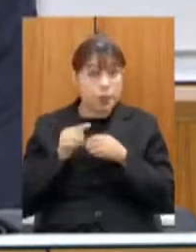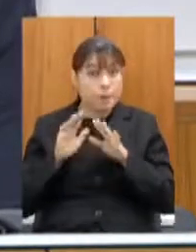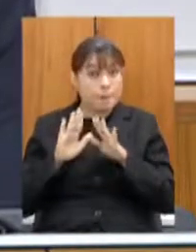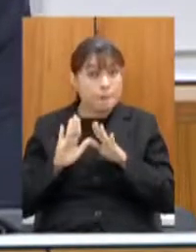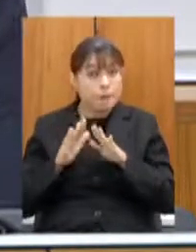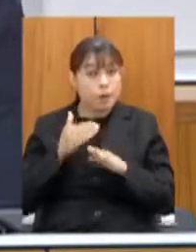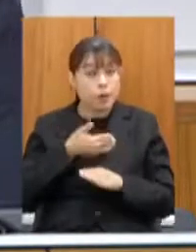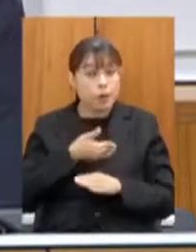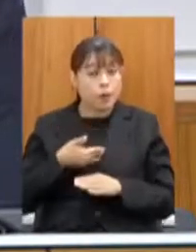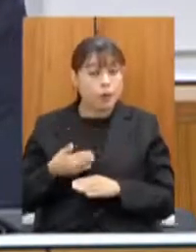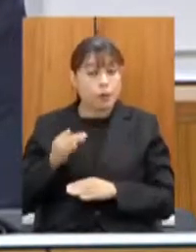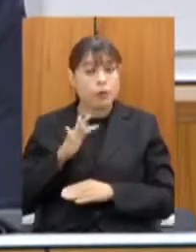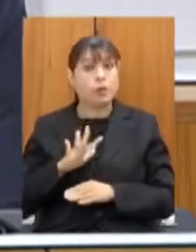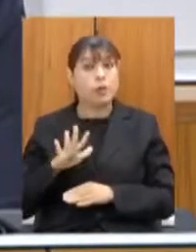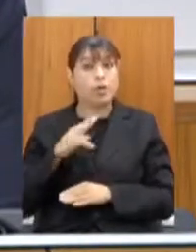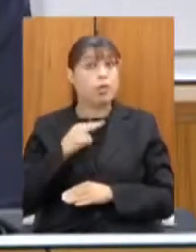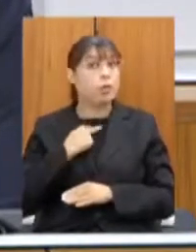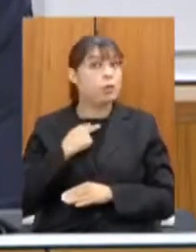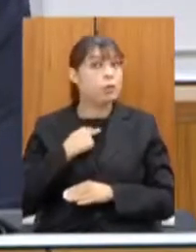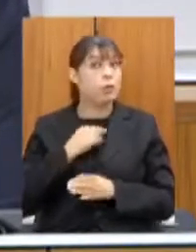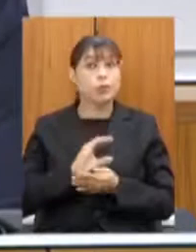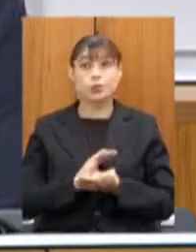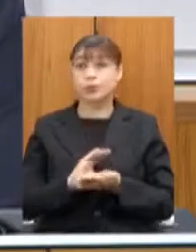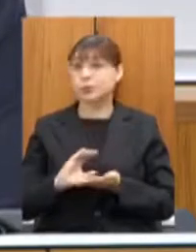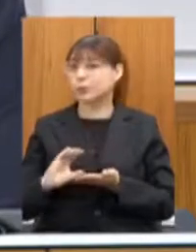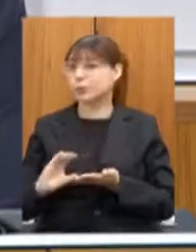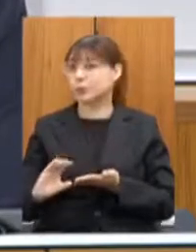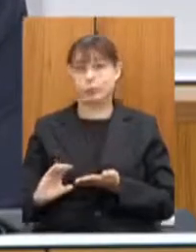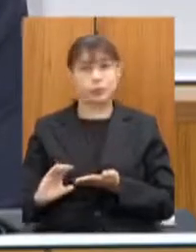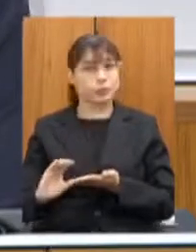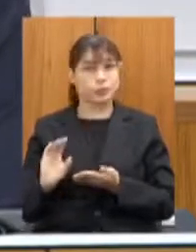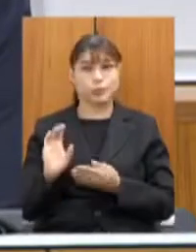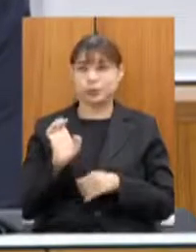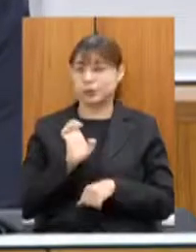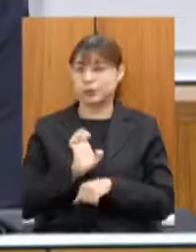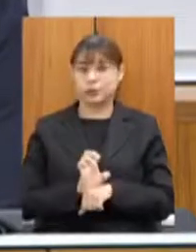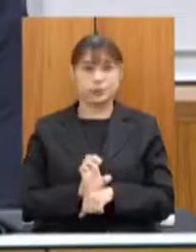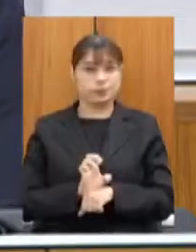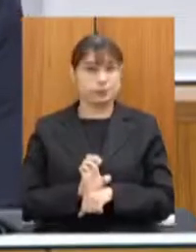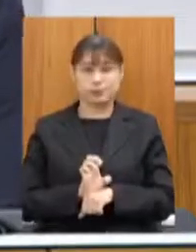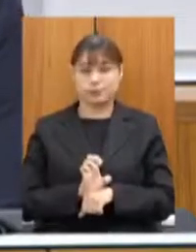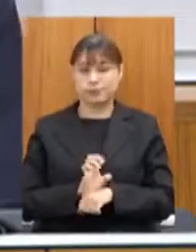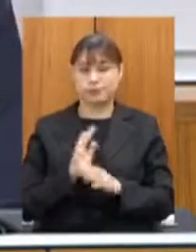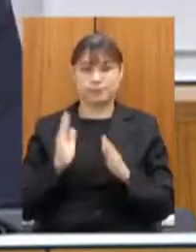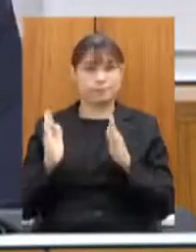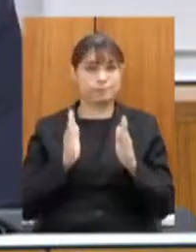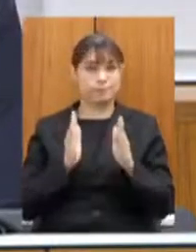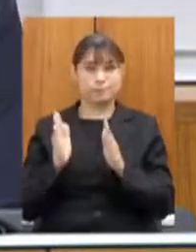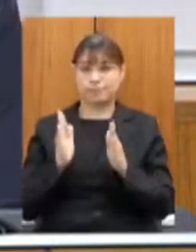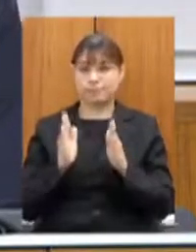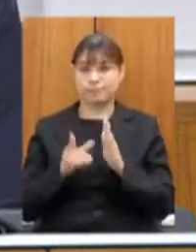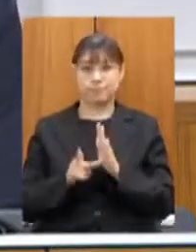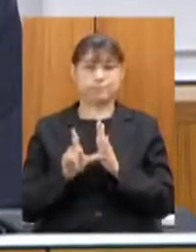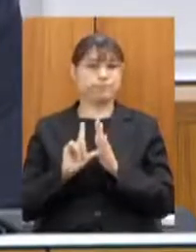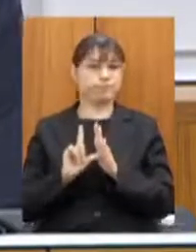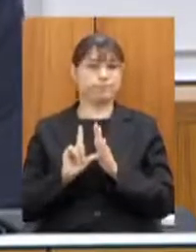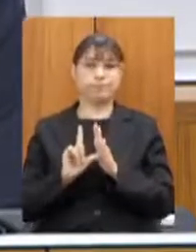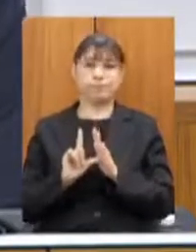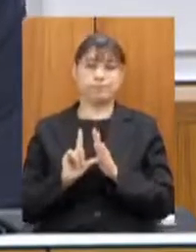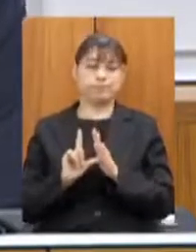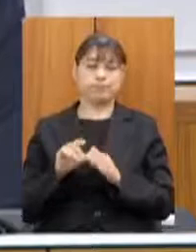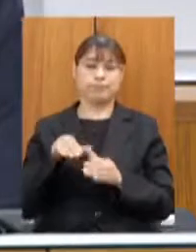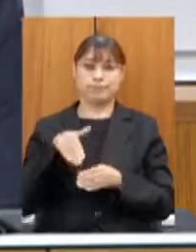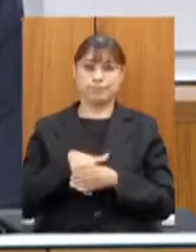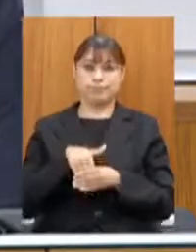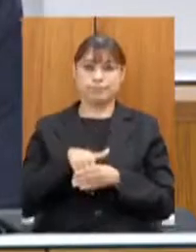Federal não poderia repassar recursos ao Estado em período pré-eleitoral isso foi um parecer